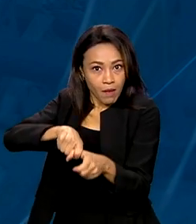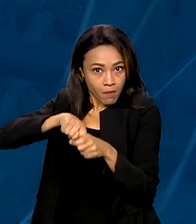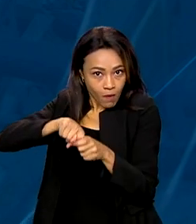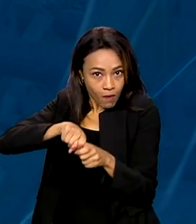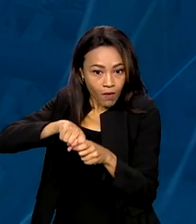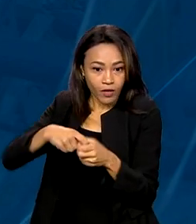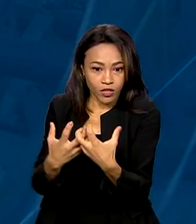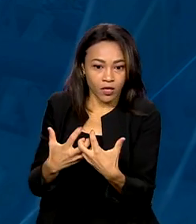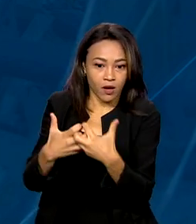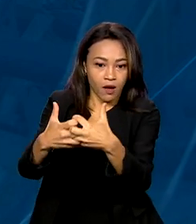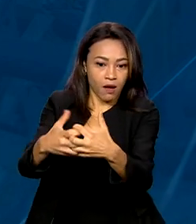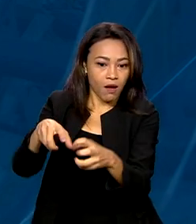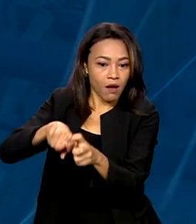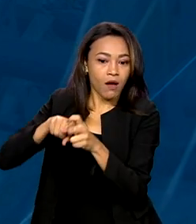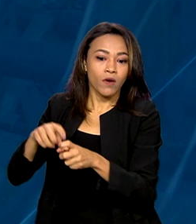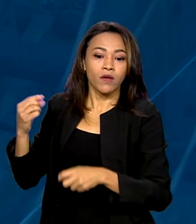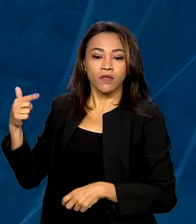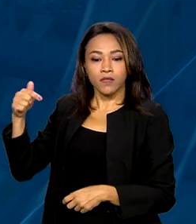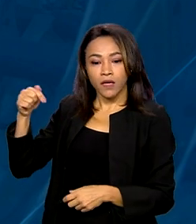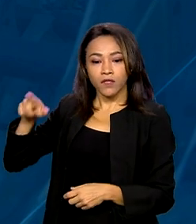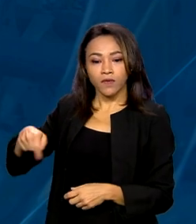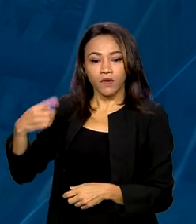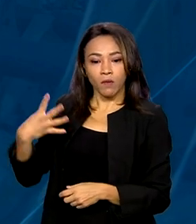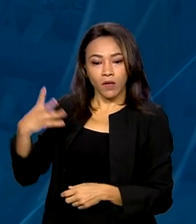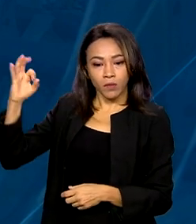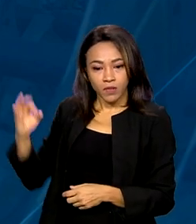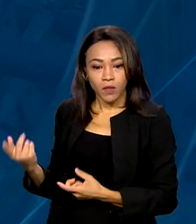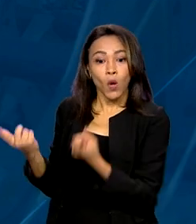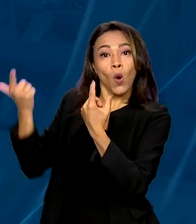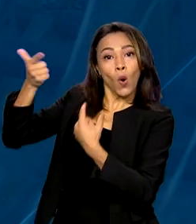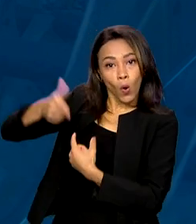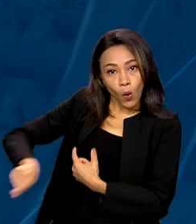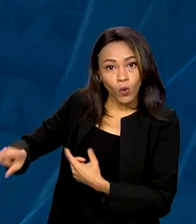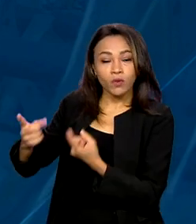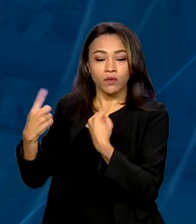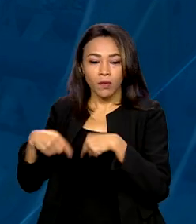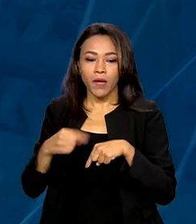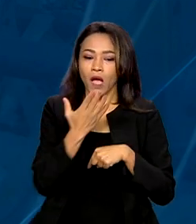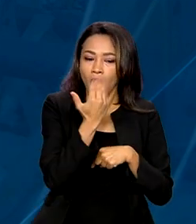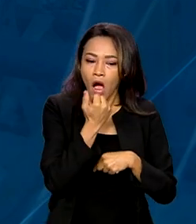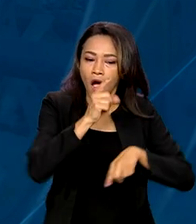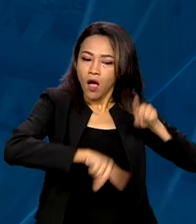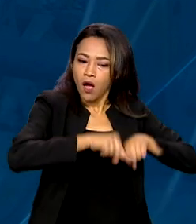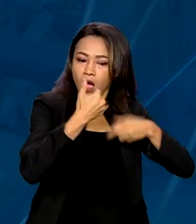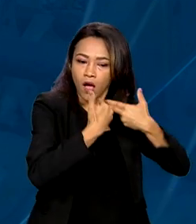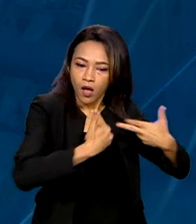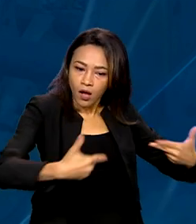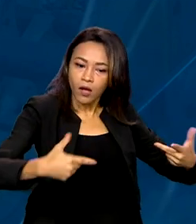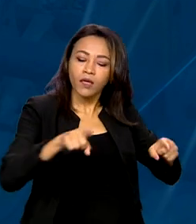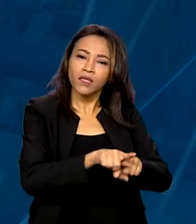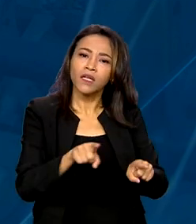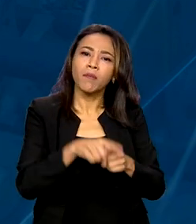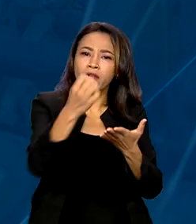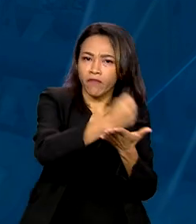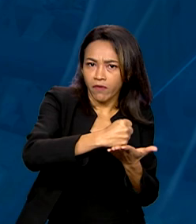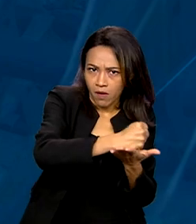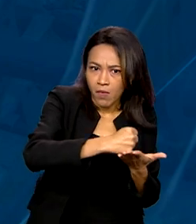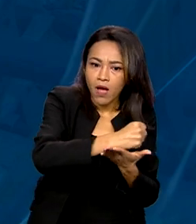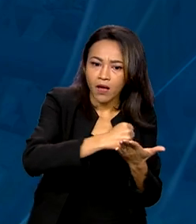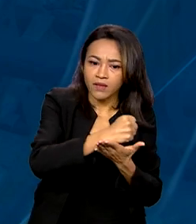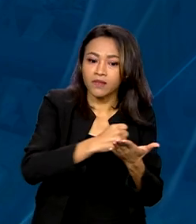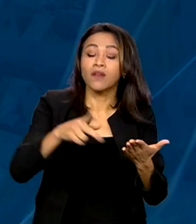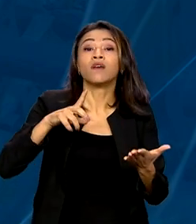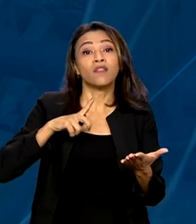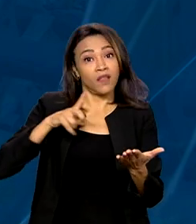positivo de 7,4%. Por outro lado, produtos alimentícios e farmoquímicos e farmacêuticos